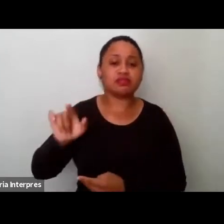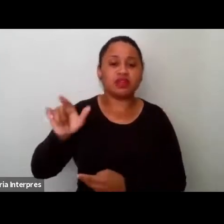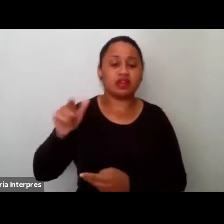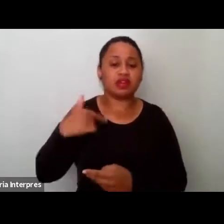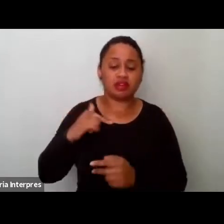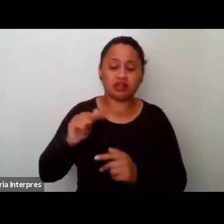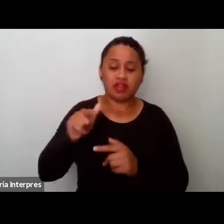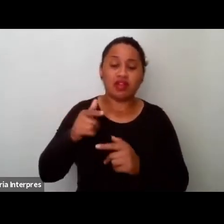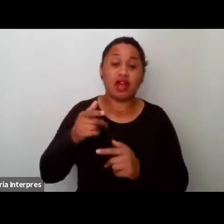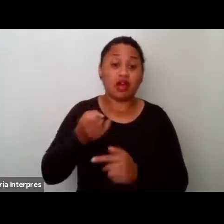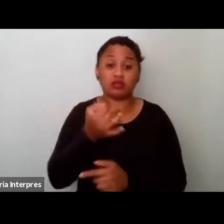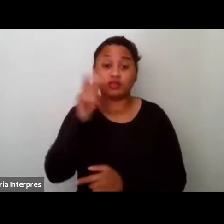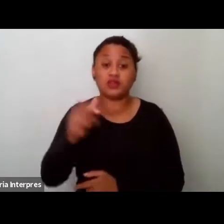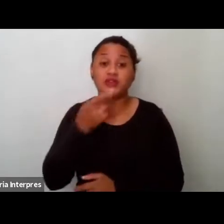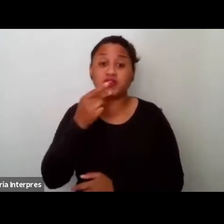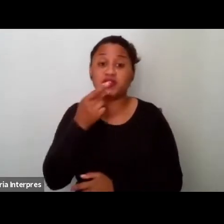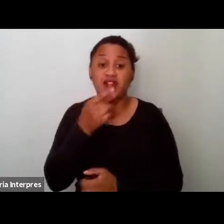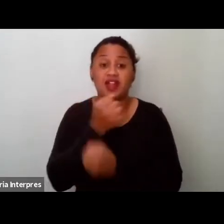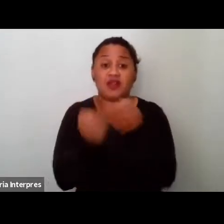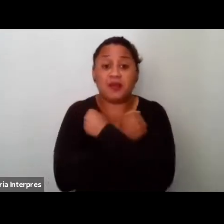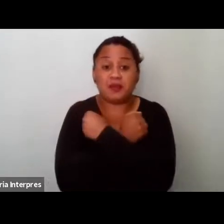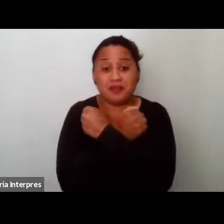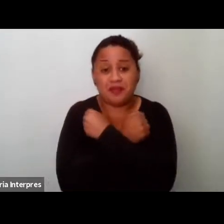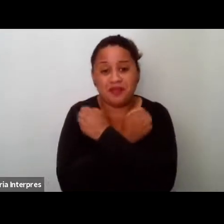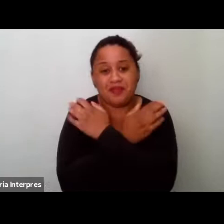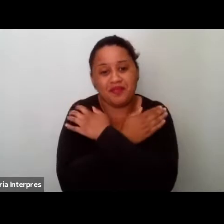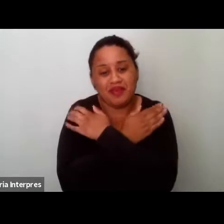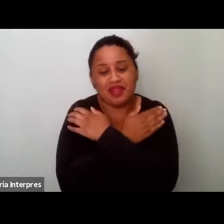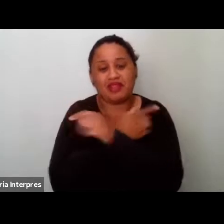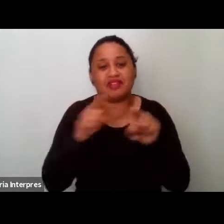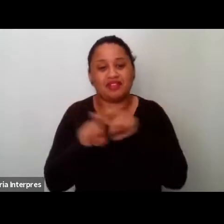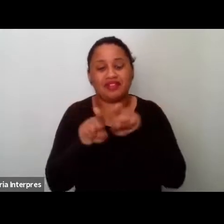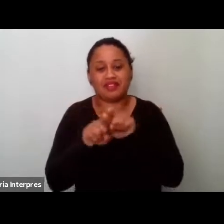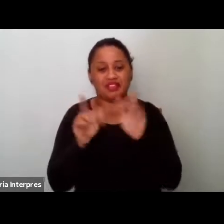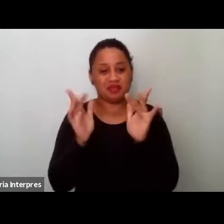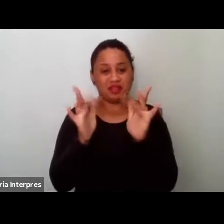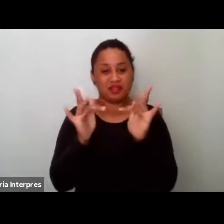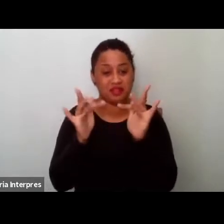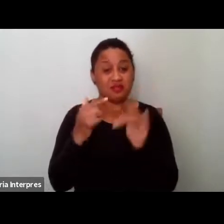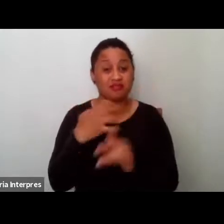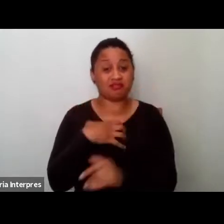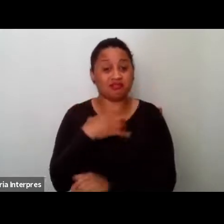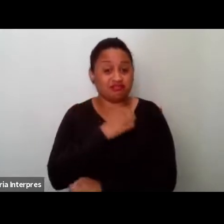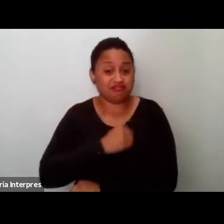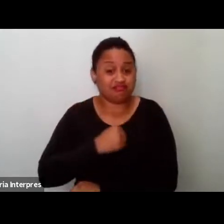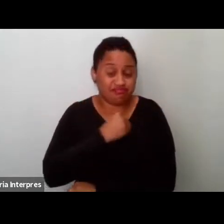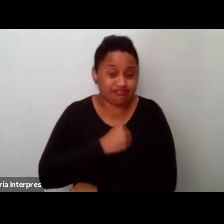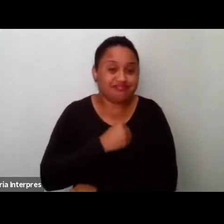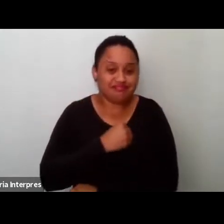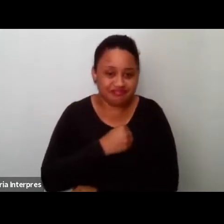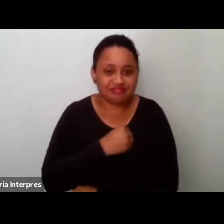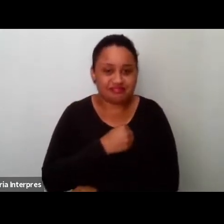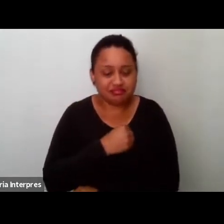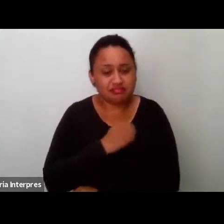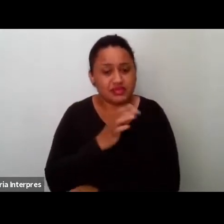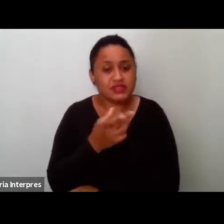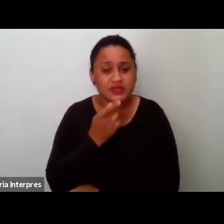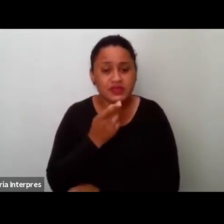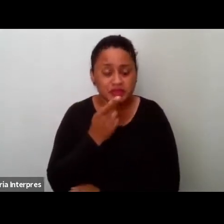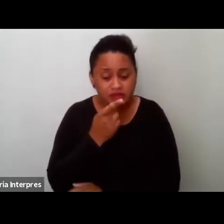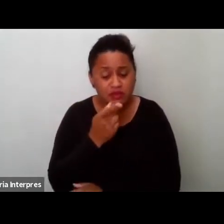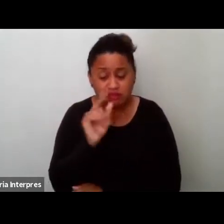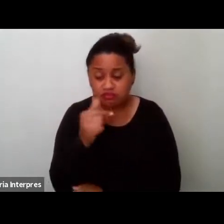abraço e a questão do namoro, né? Eles trouxeram a questão de estar com o outro, que